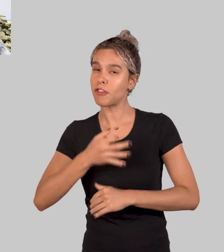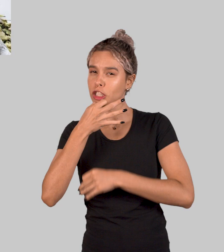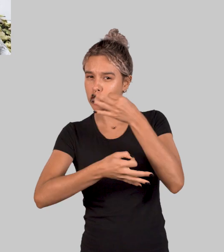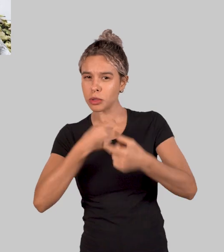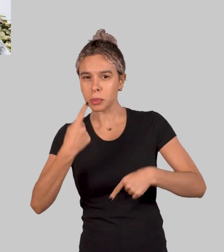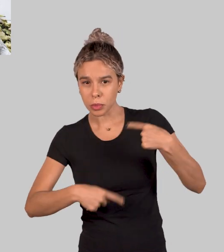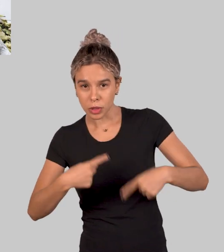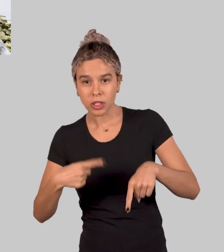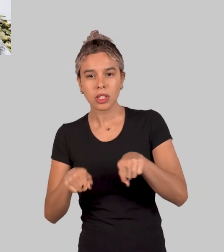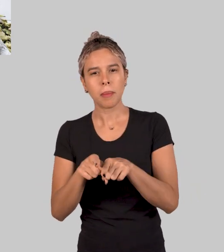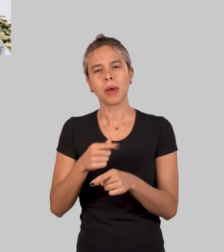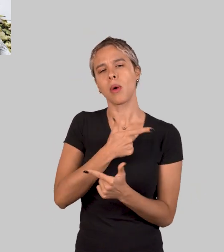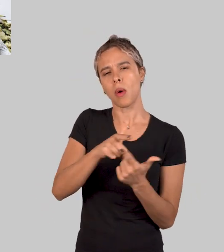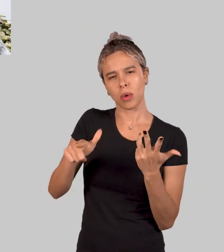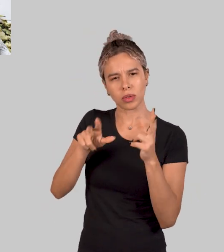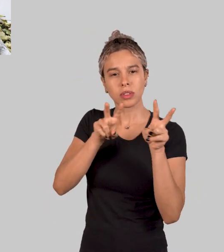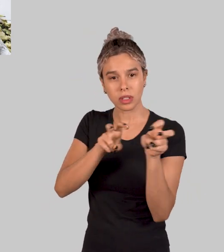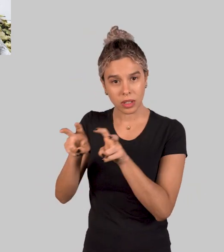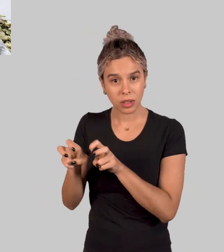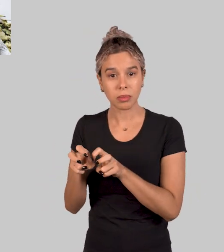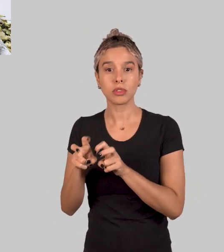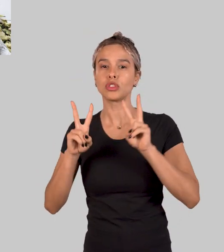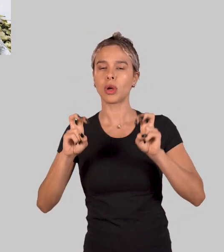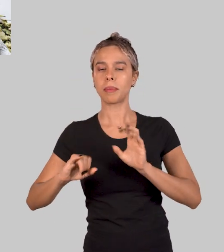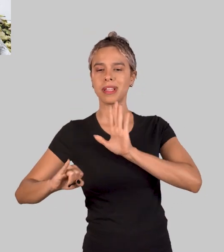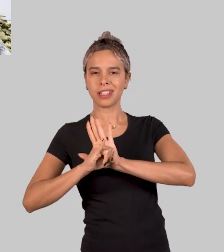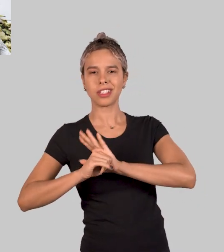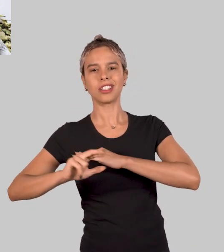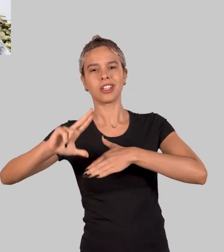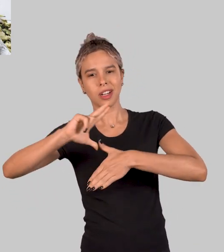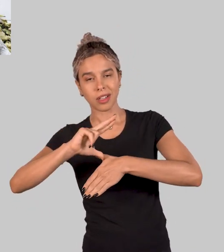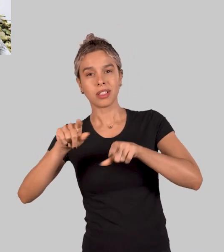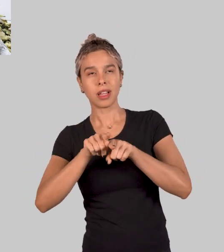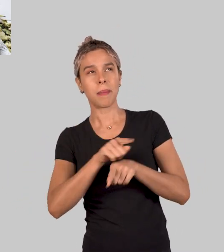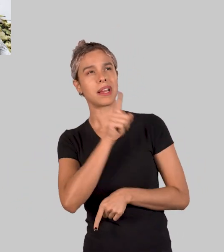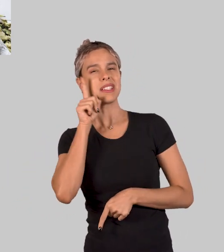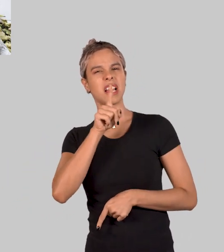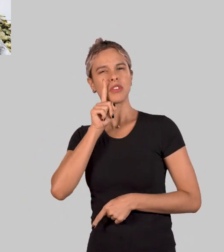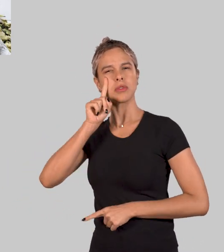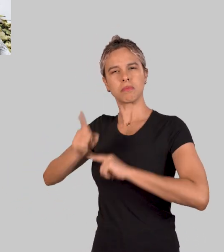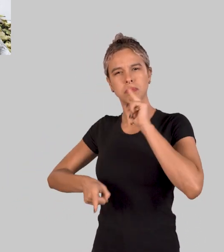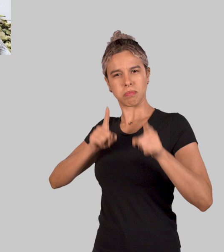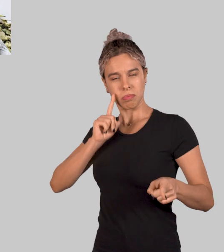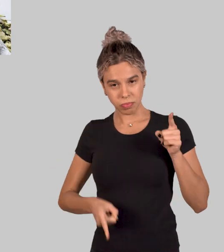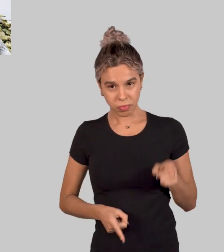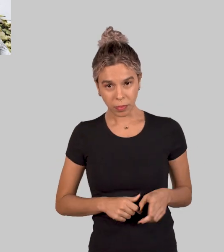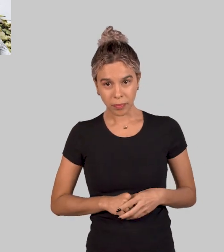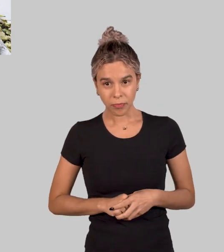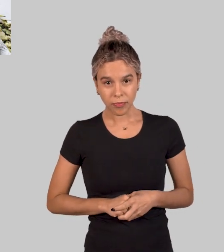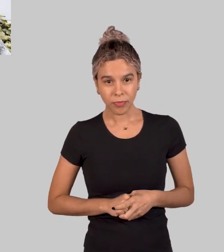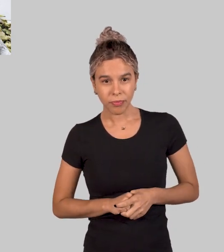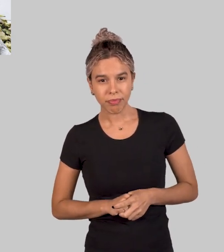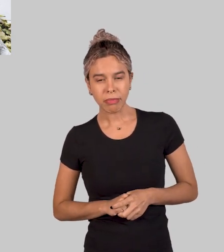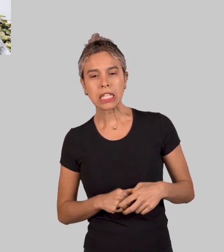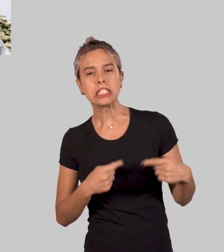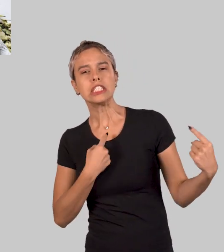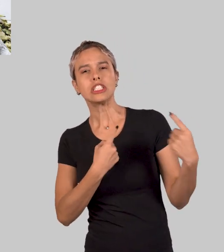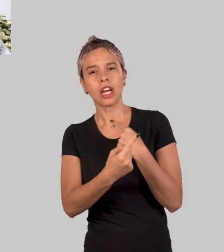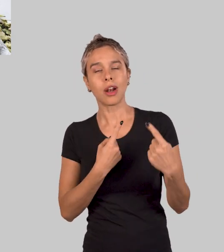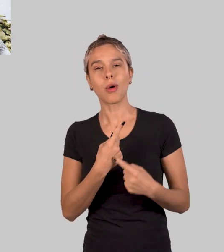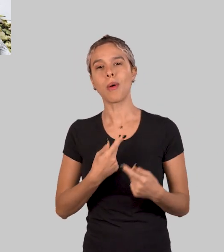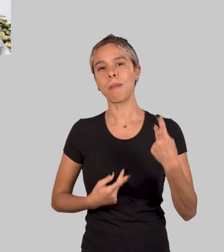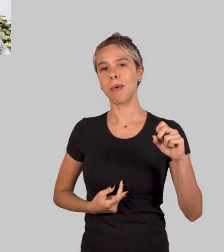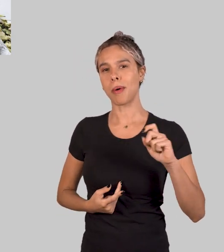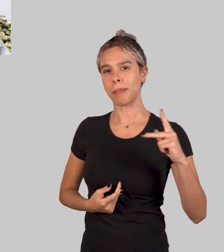caráter político e lida, dentre outras questões, com relação entre a identidade latino-americana e o imperialismo estadunidense. Em